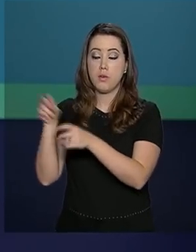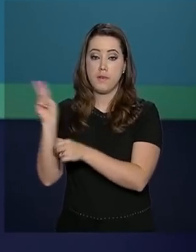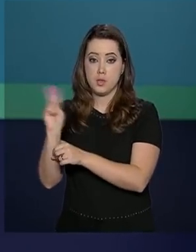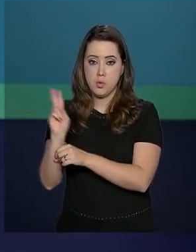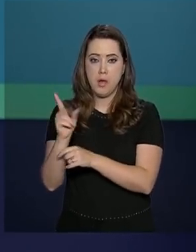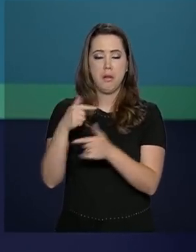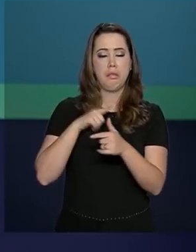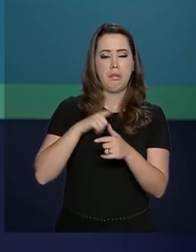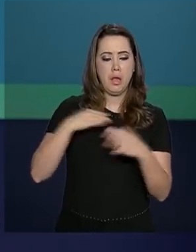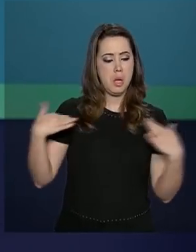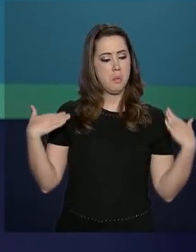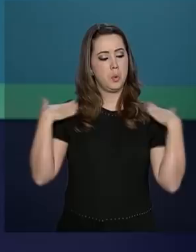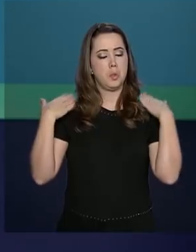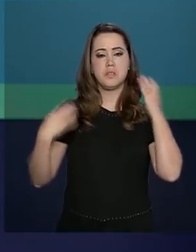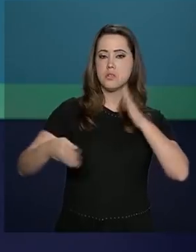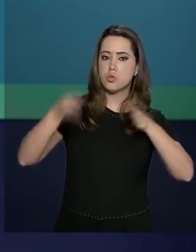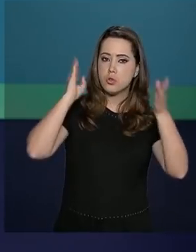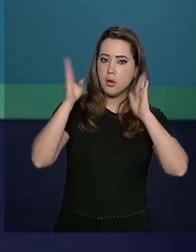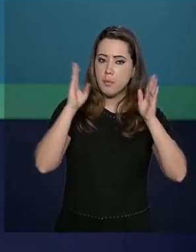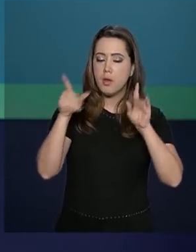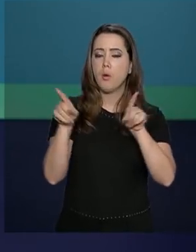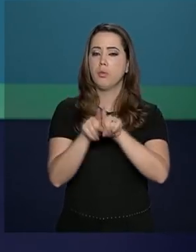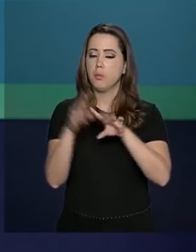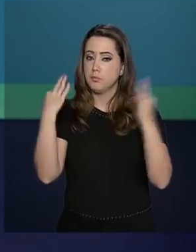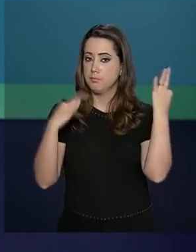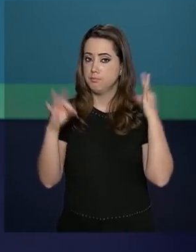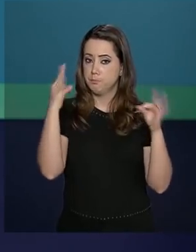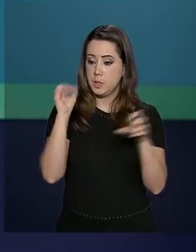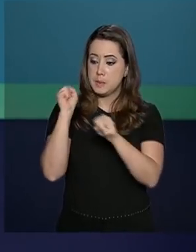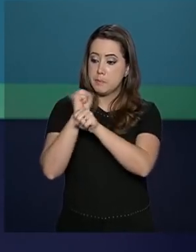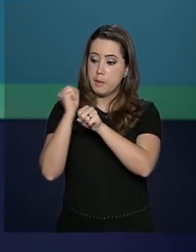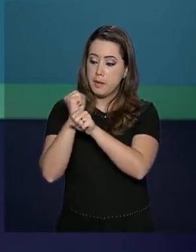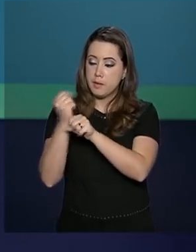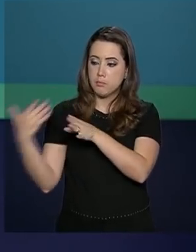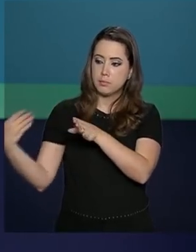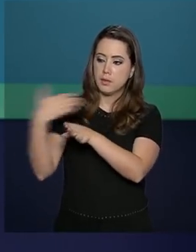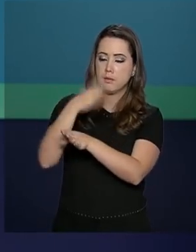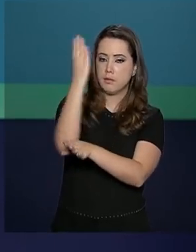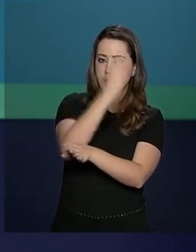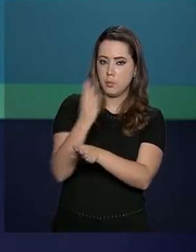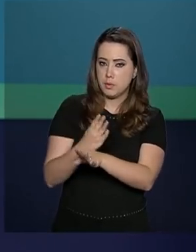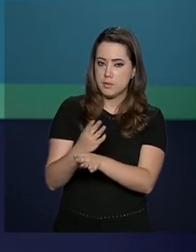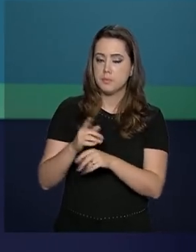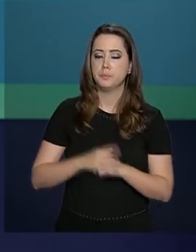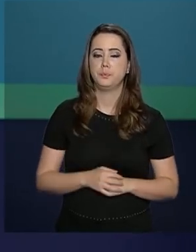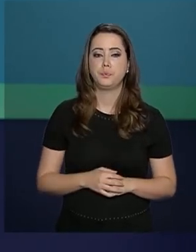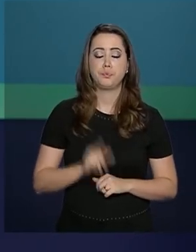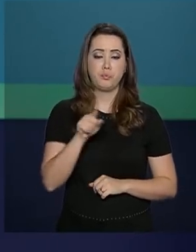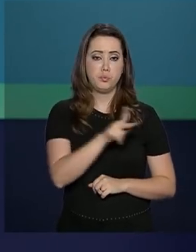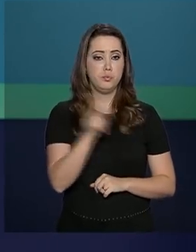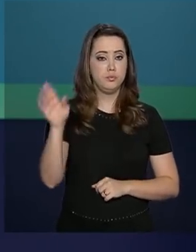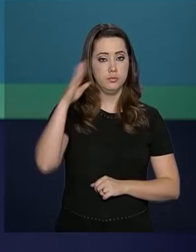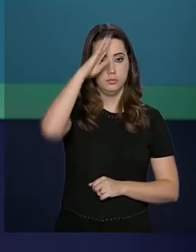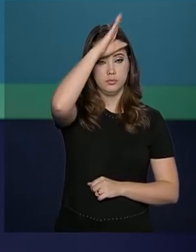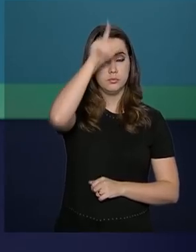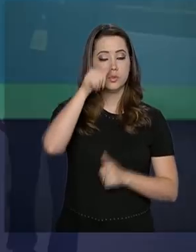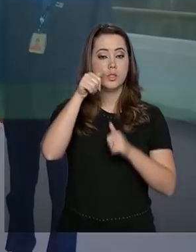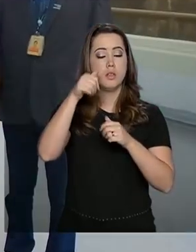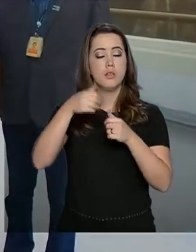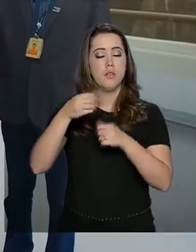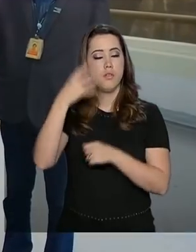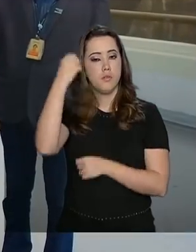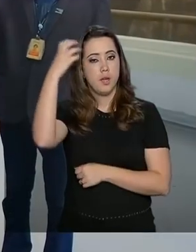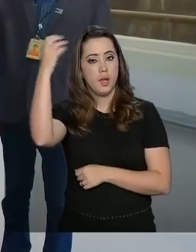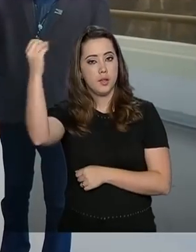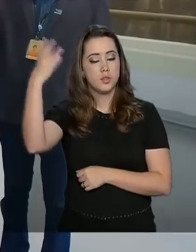trabalho e turistas aguardam autorização para cruzar fronteira. Presidente Jair Bolsonaro vai a foz do Iguaçu e